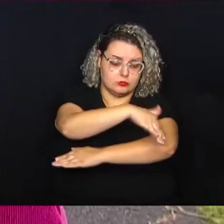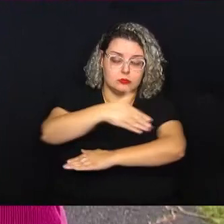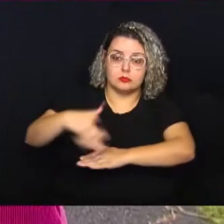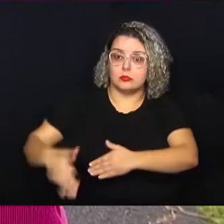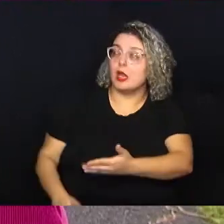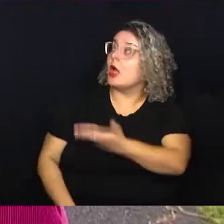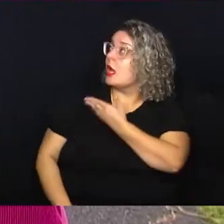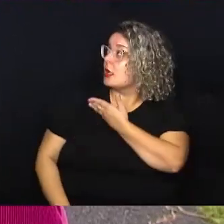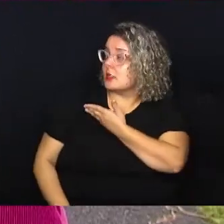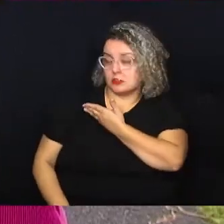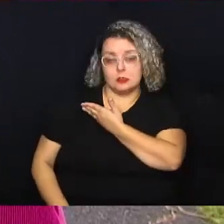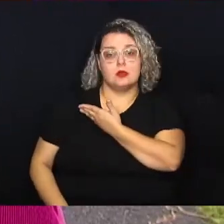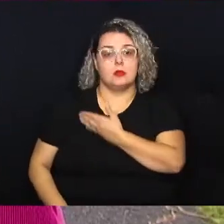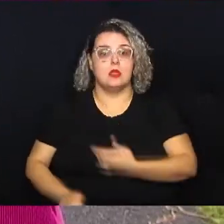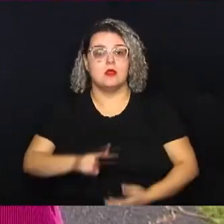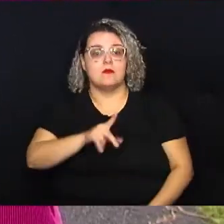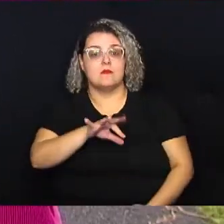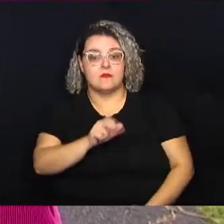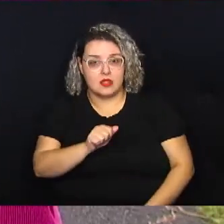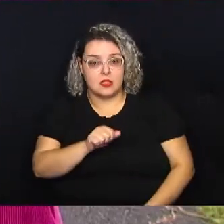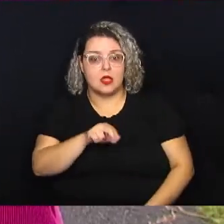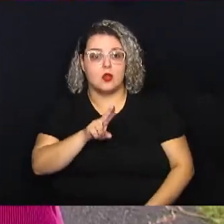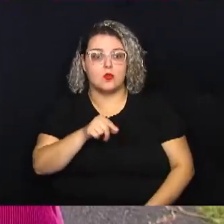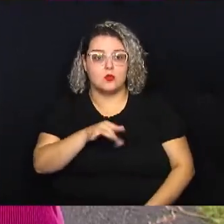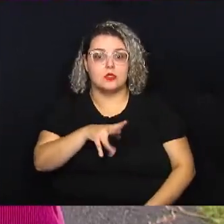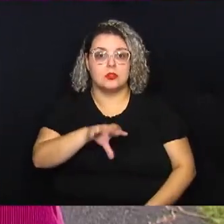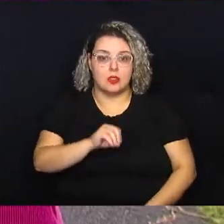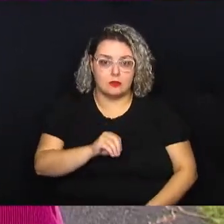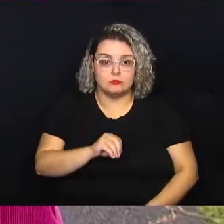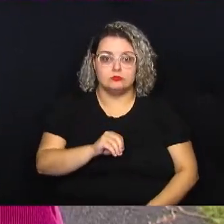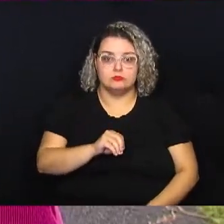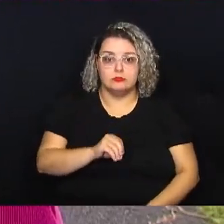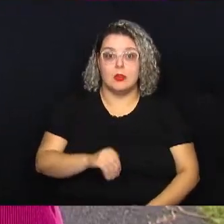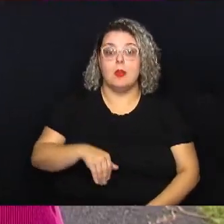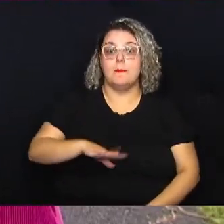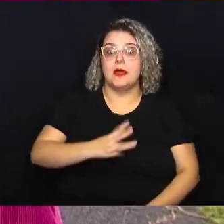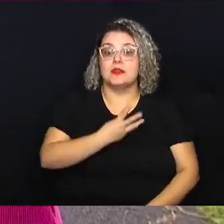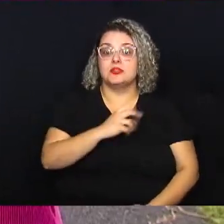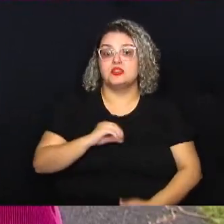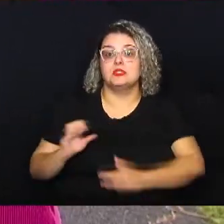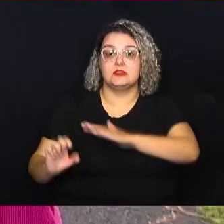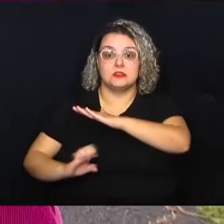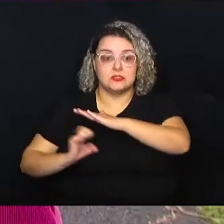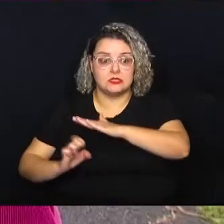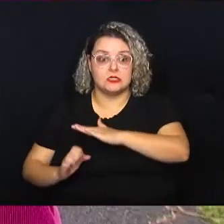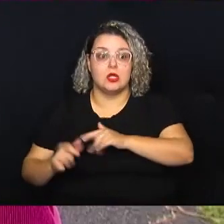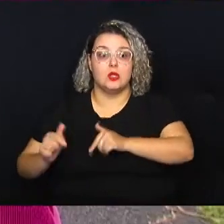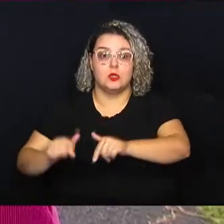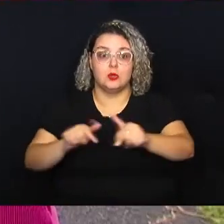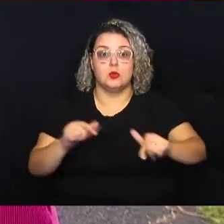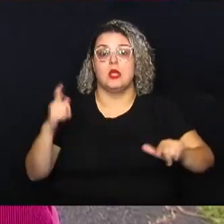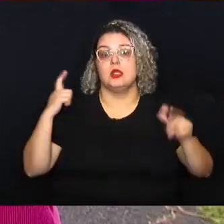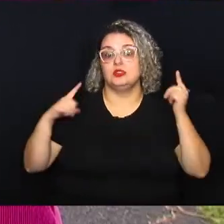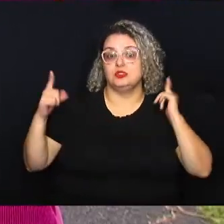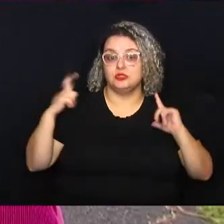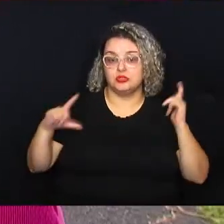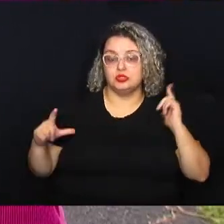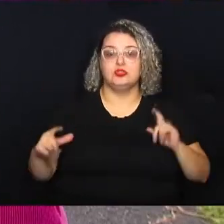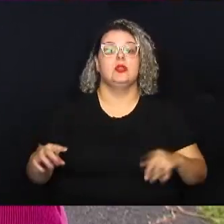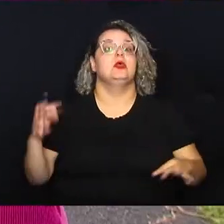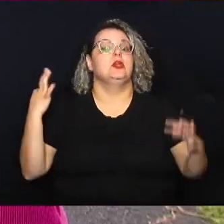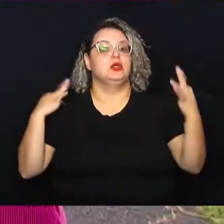Parque Residencial Vila União, uma região que concentra mais de 30 empresas, pontos de lazer e turismo, o que